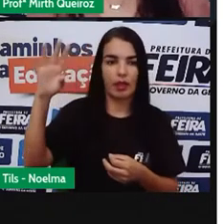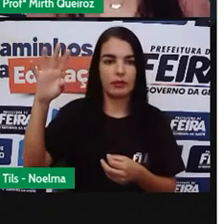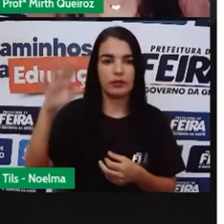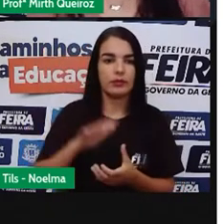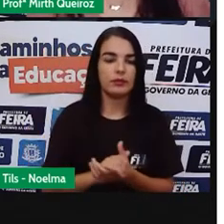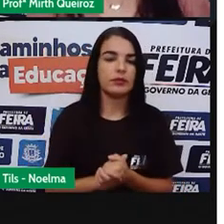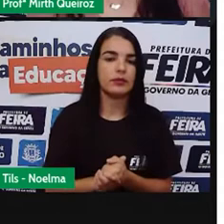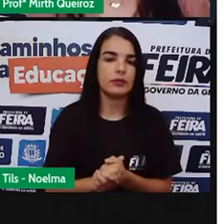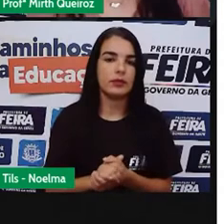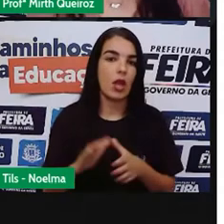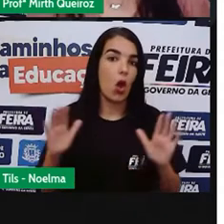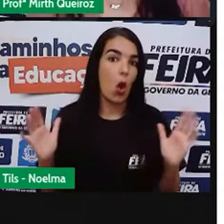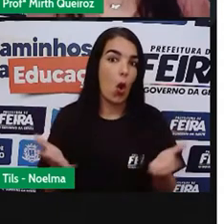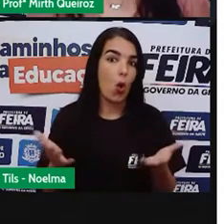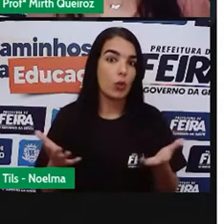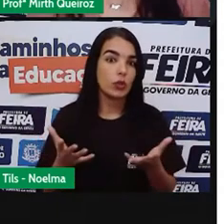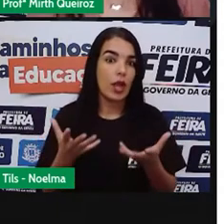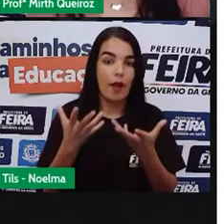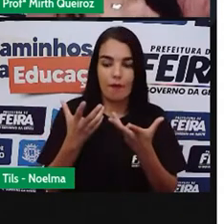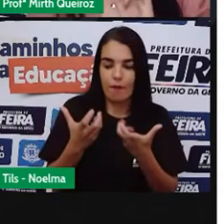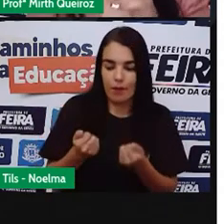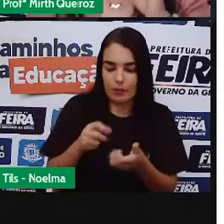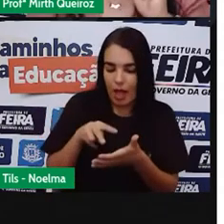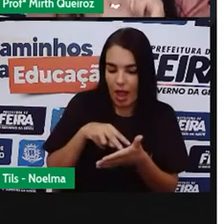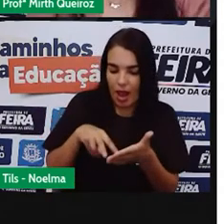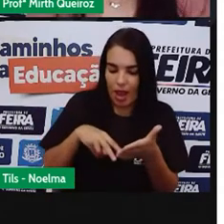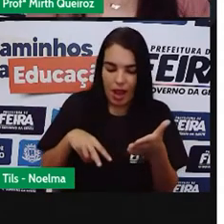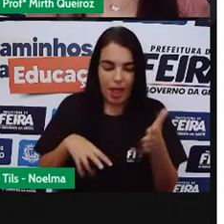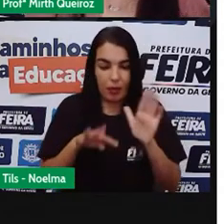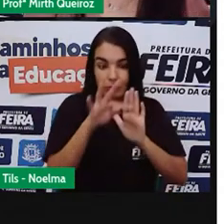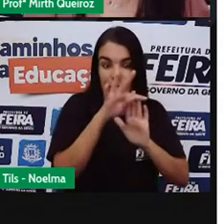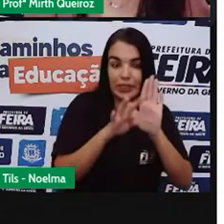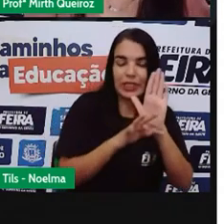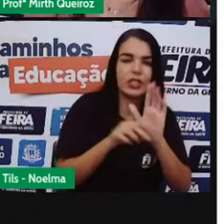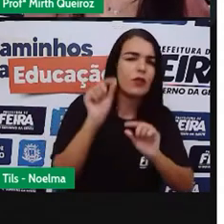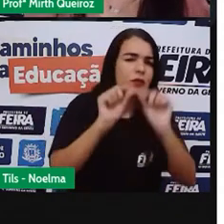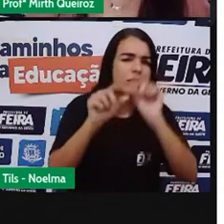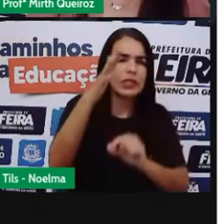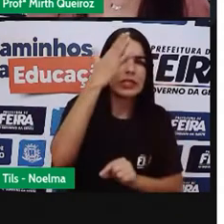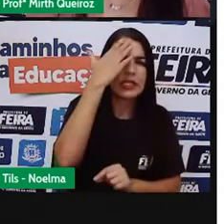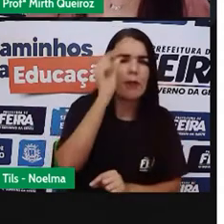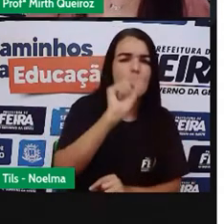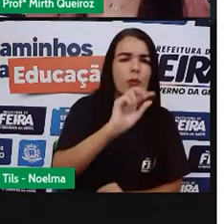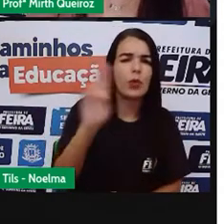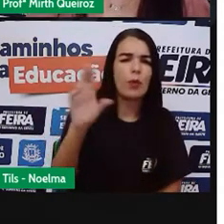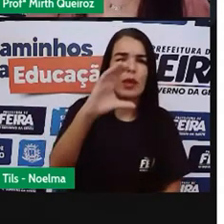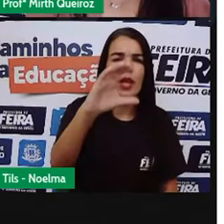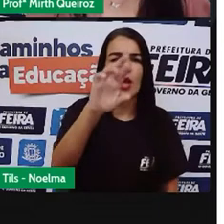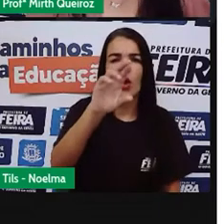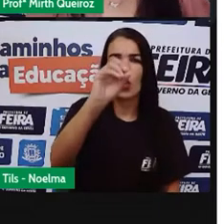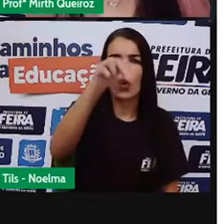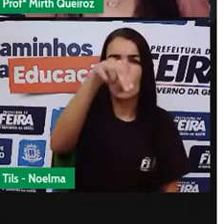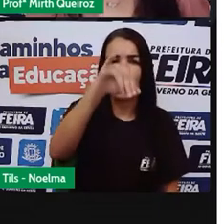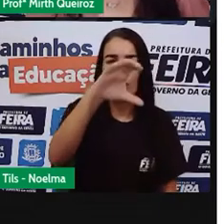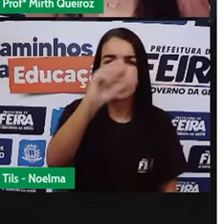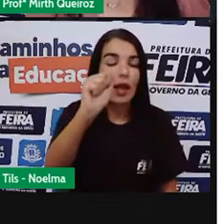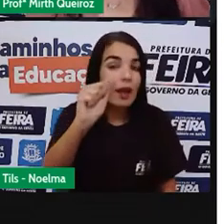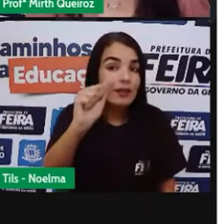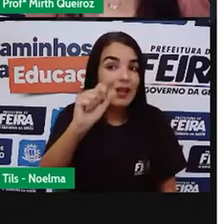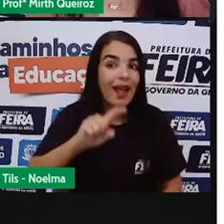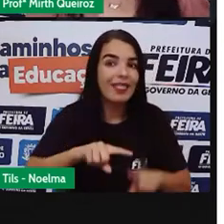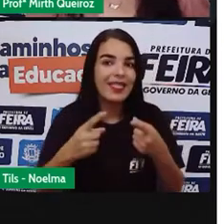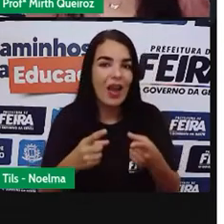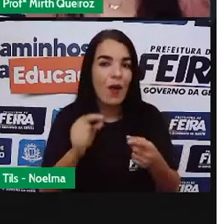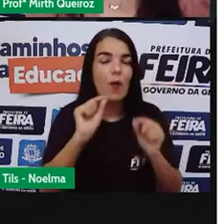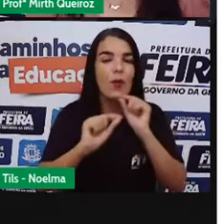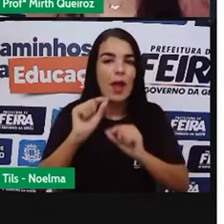Hoje vamos ler uma crônica. Você sabe o que é uma crônica? Crônica é um tipo de